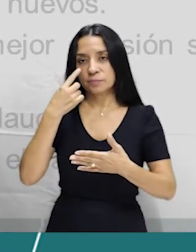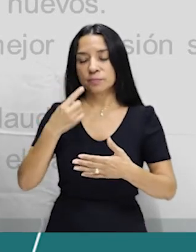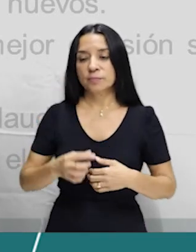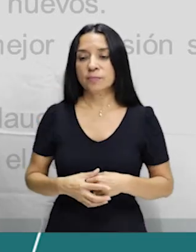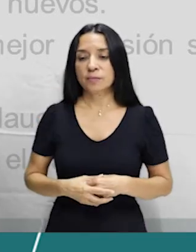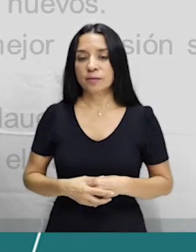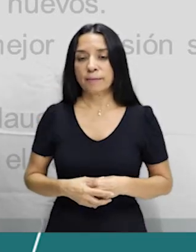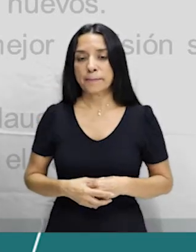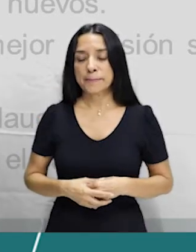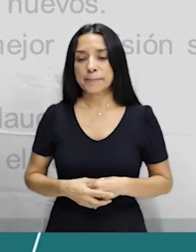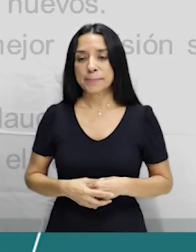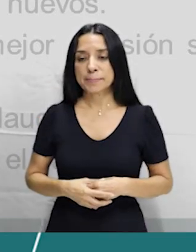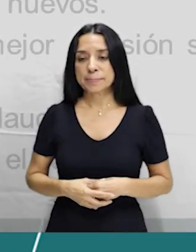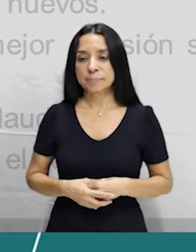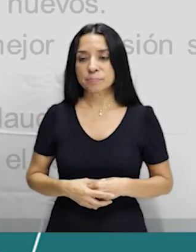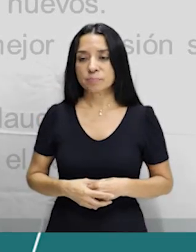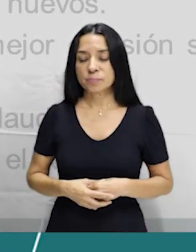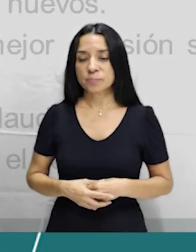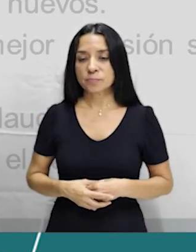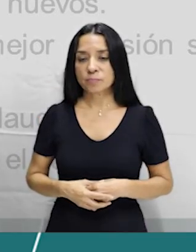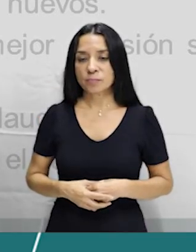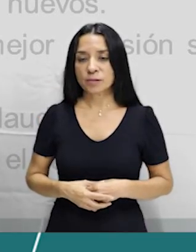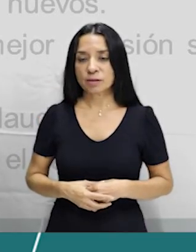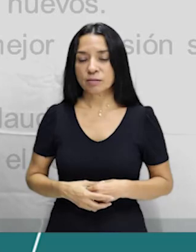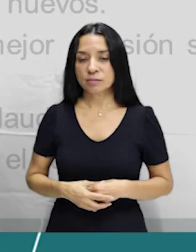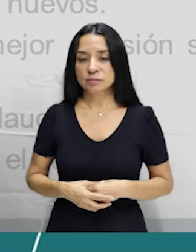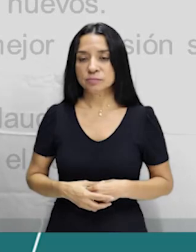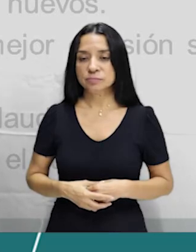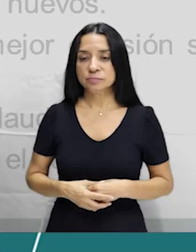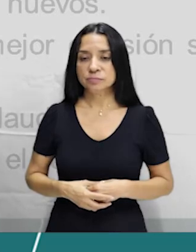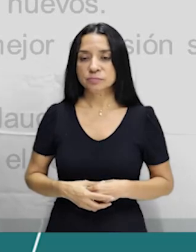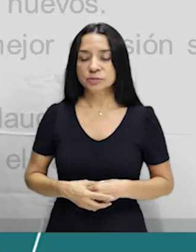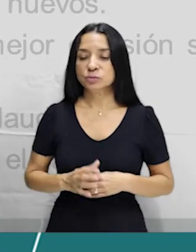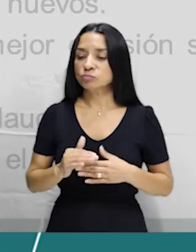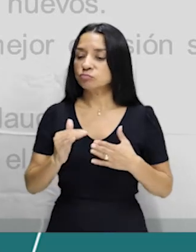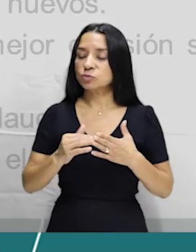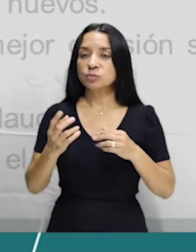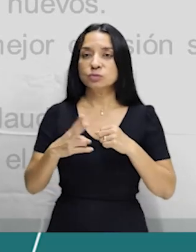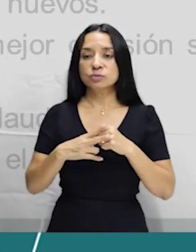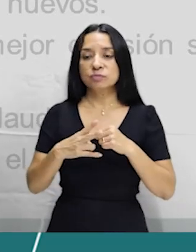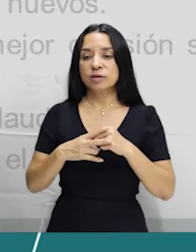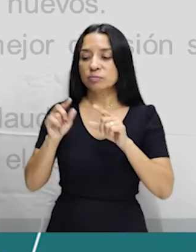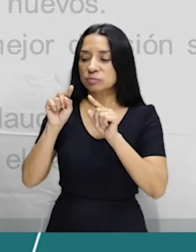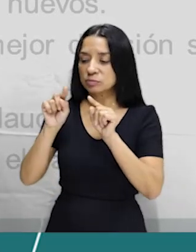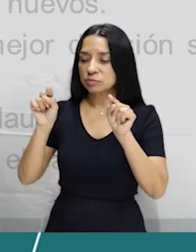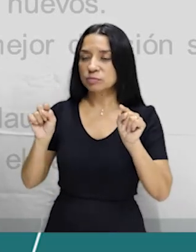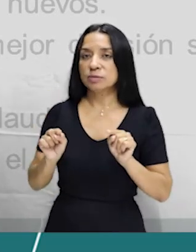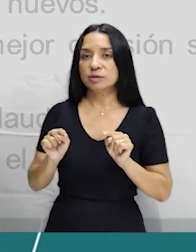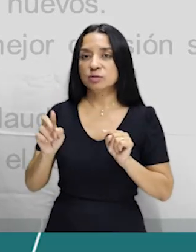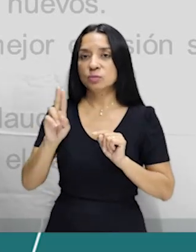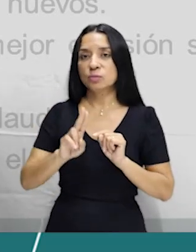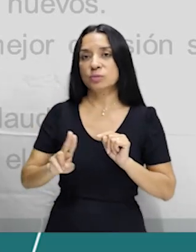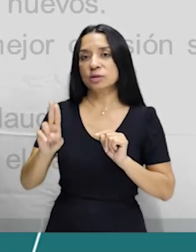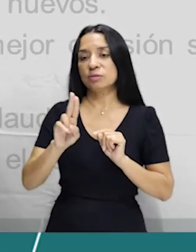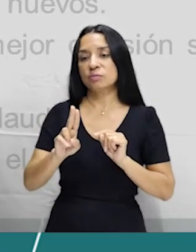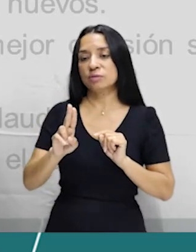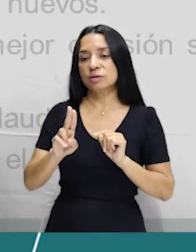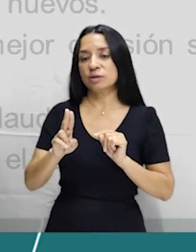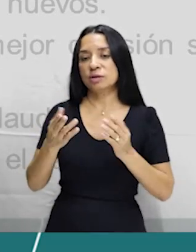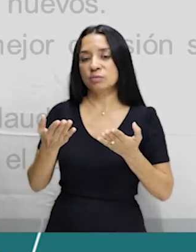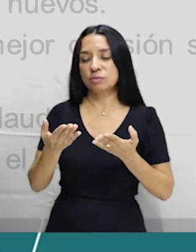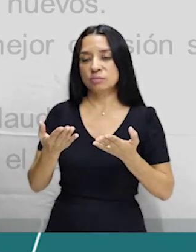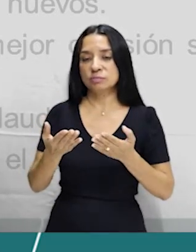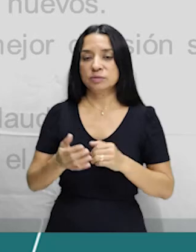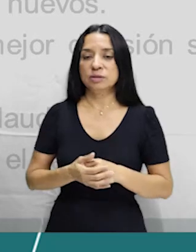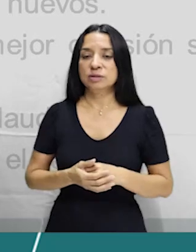estão entre parênteses e presente de indicativo. E todos os verbos que estão em parênteses eu vou utilizar o quê? O presente do